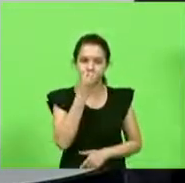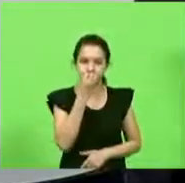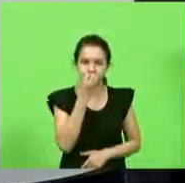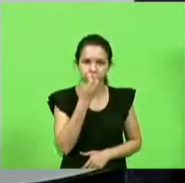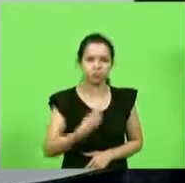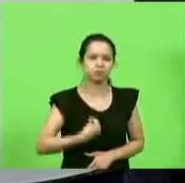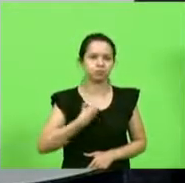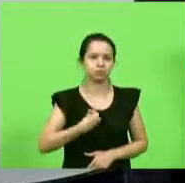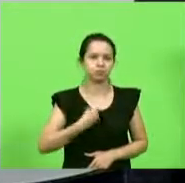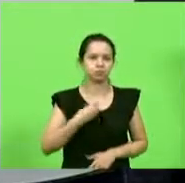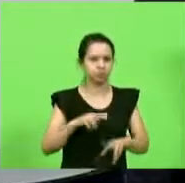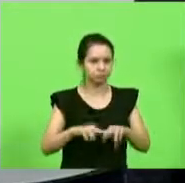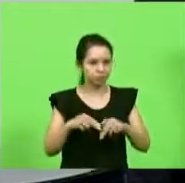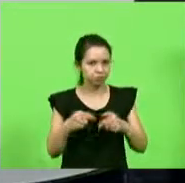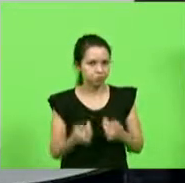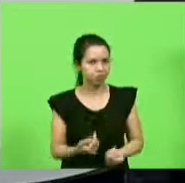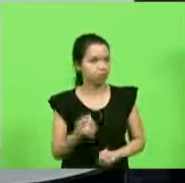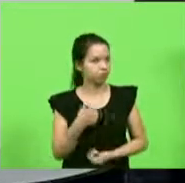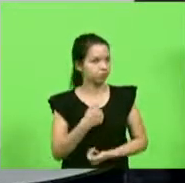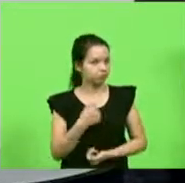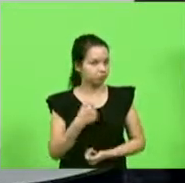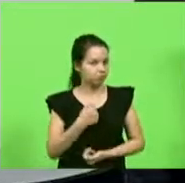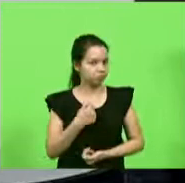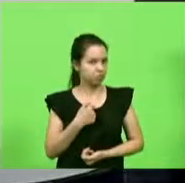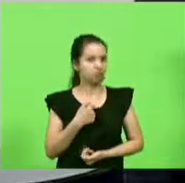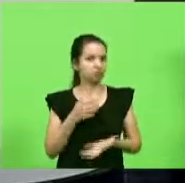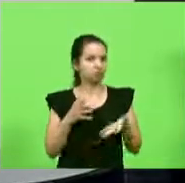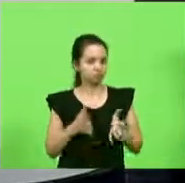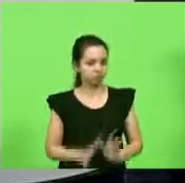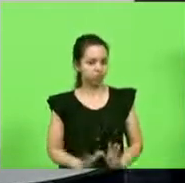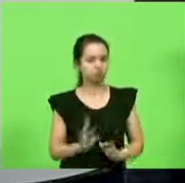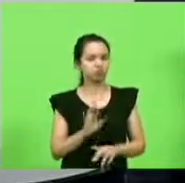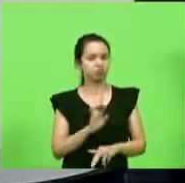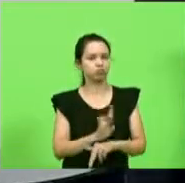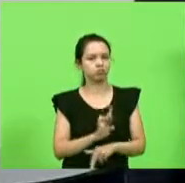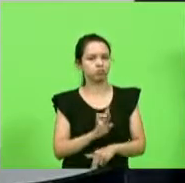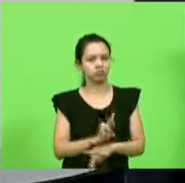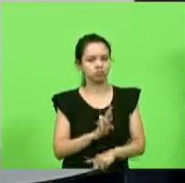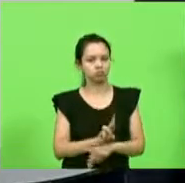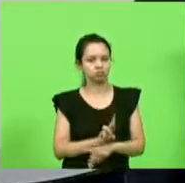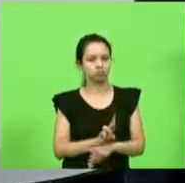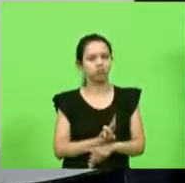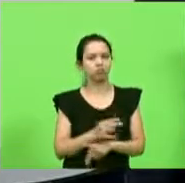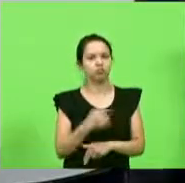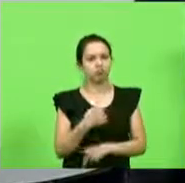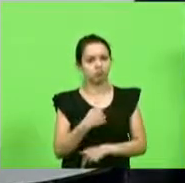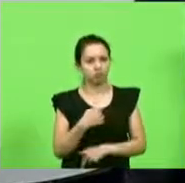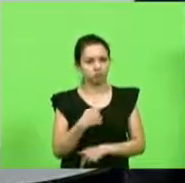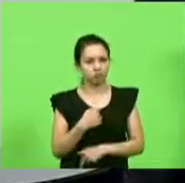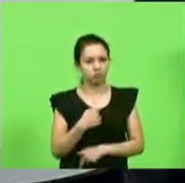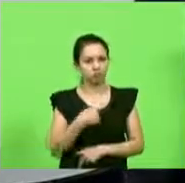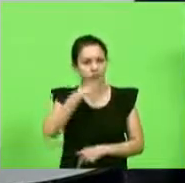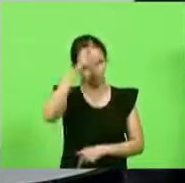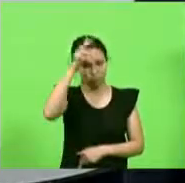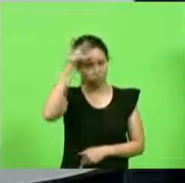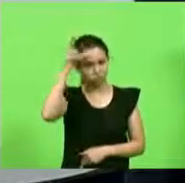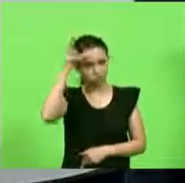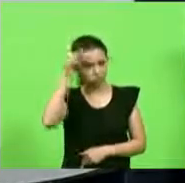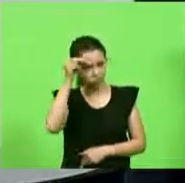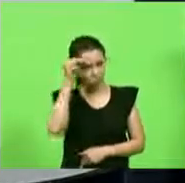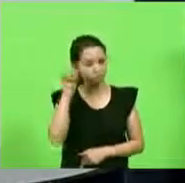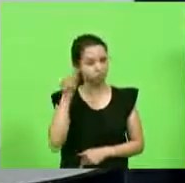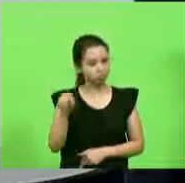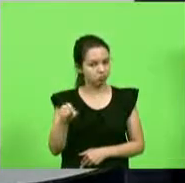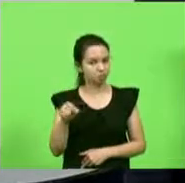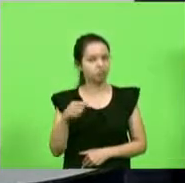por isso eu como rio sulense de nascimento por ter sido prefeito e